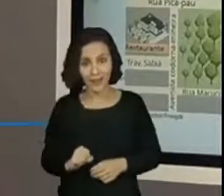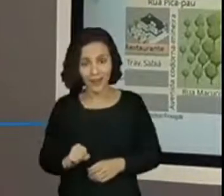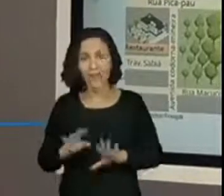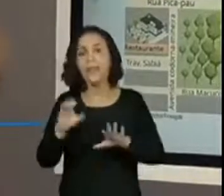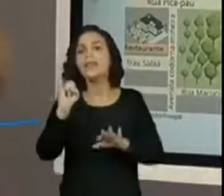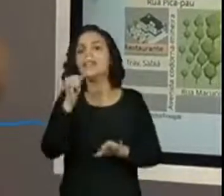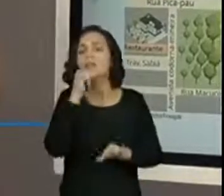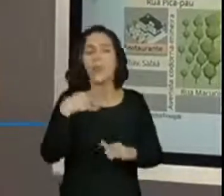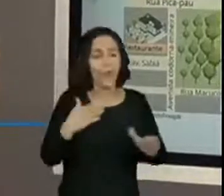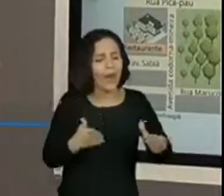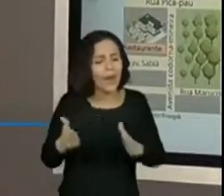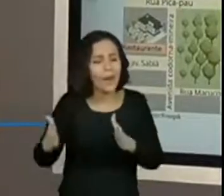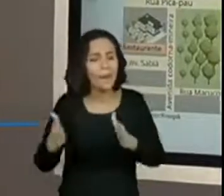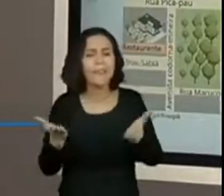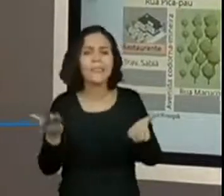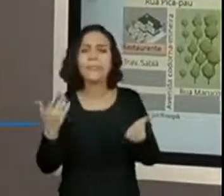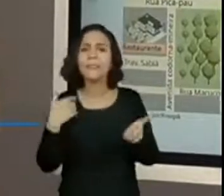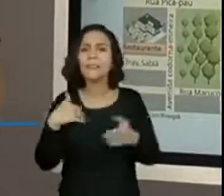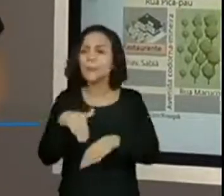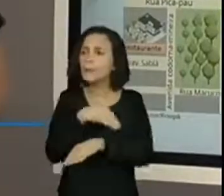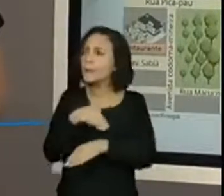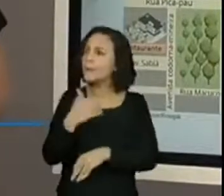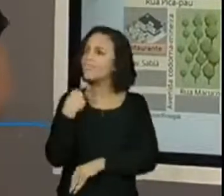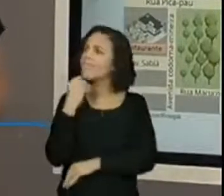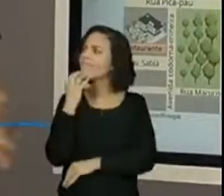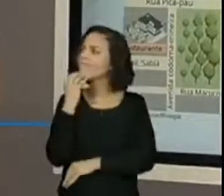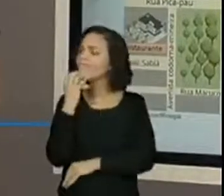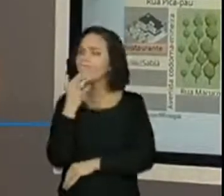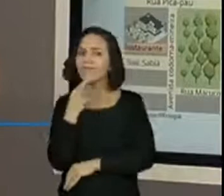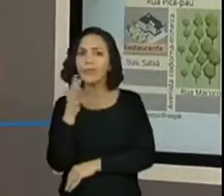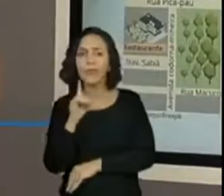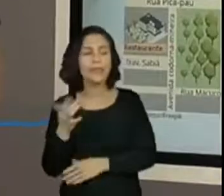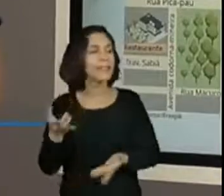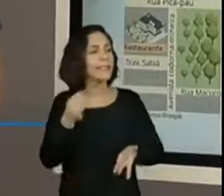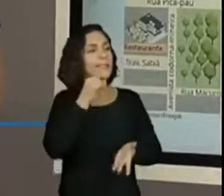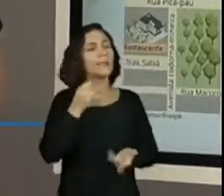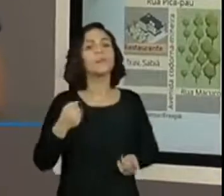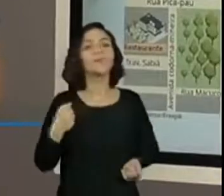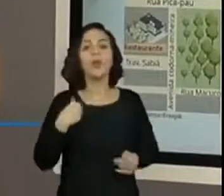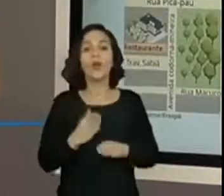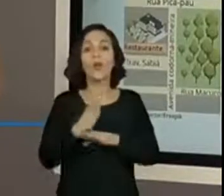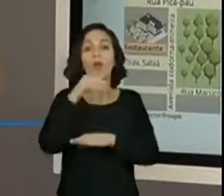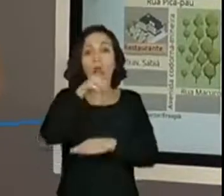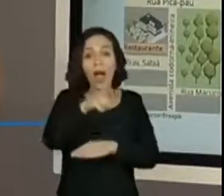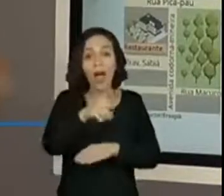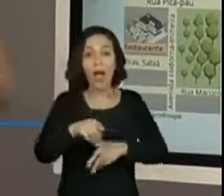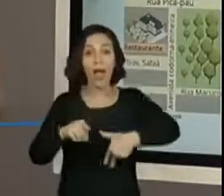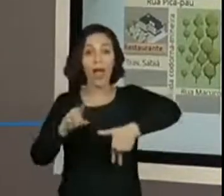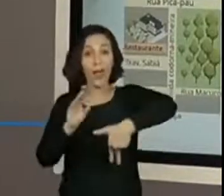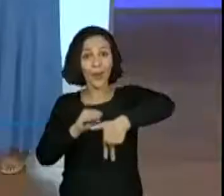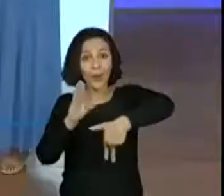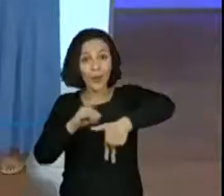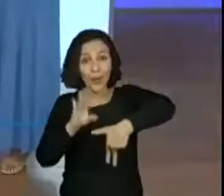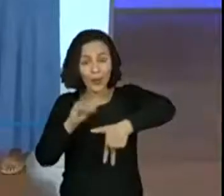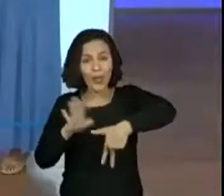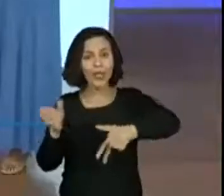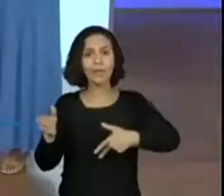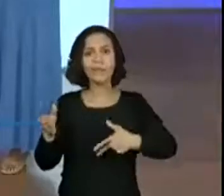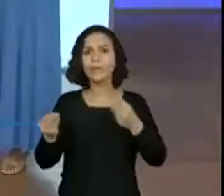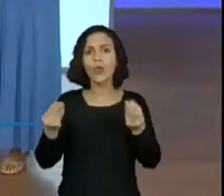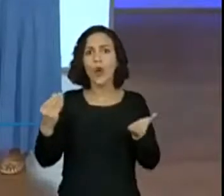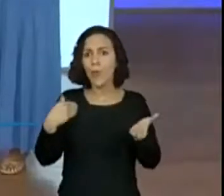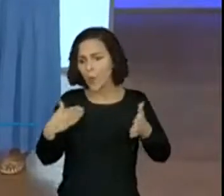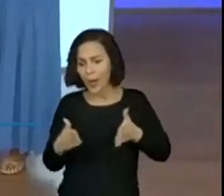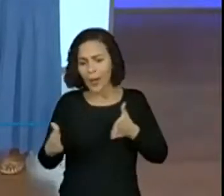se orientar, encontrar uma rua, né? Ah, eu estou indo lá para a TV Cultura. Eu preciso me